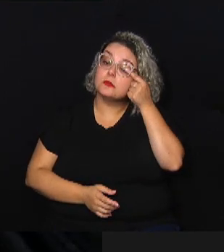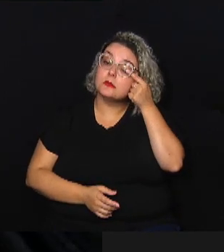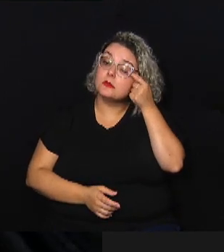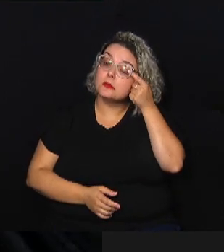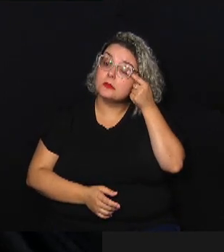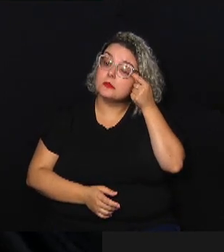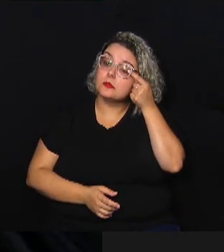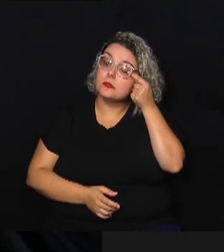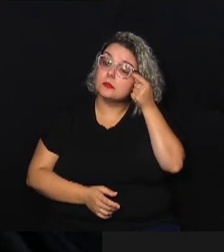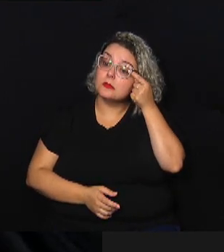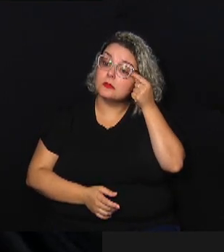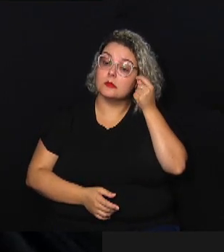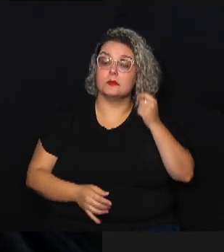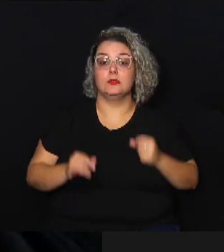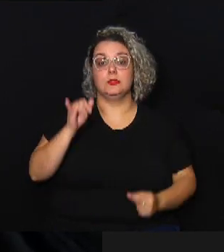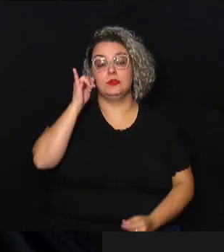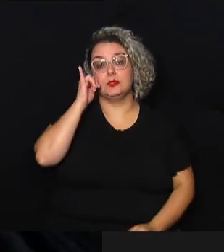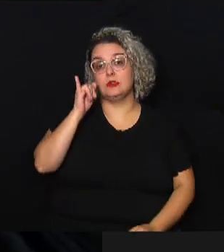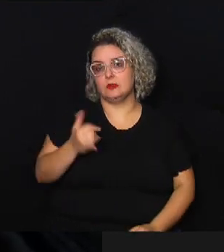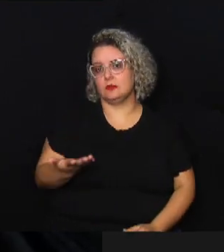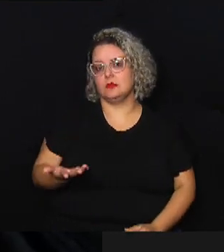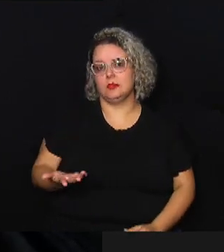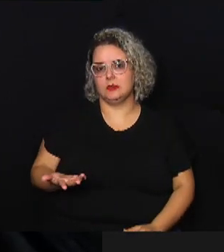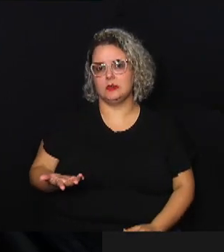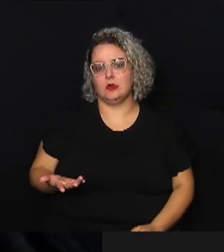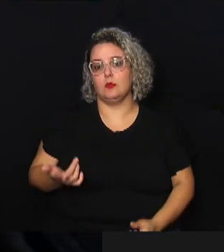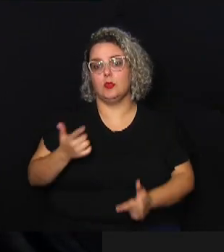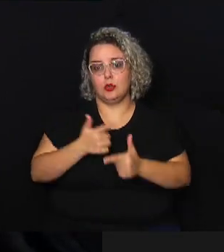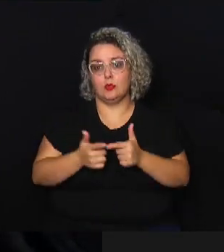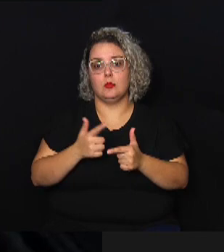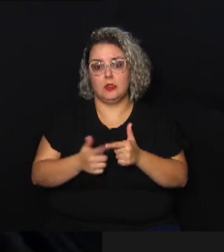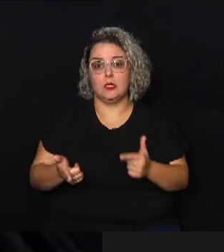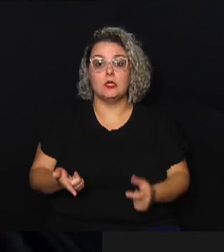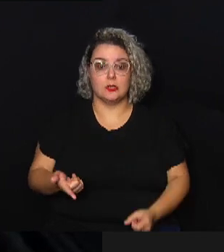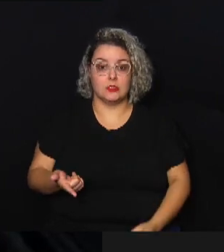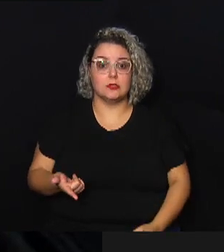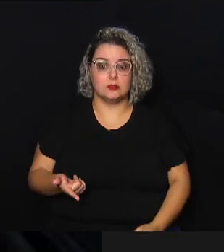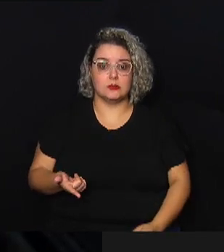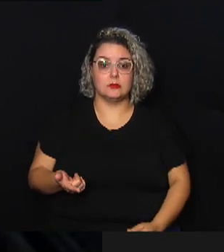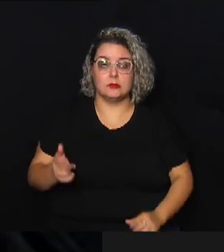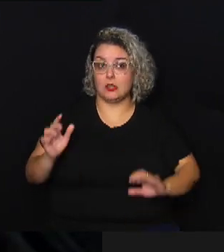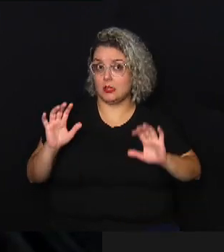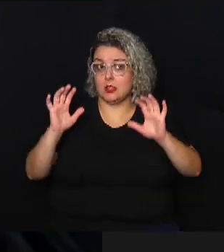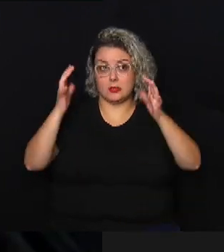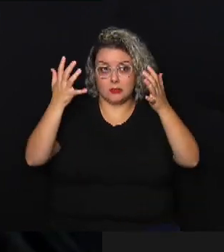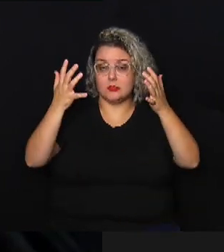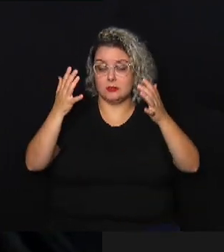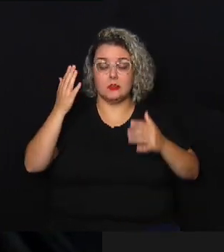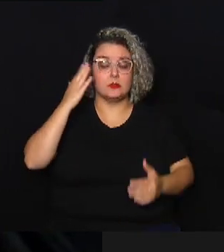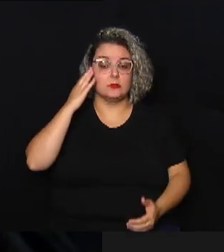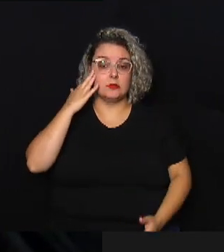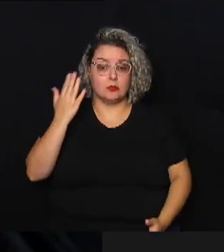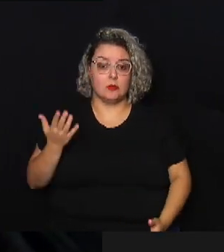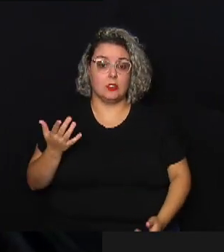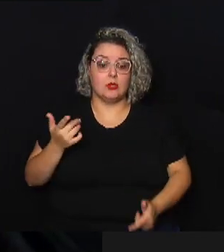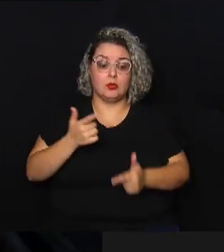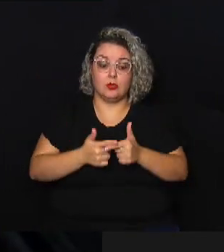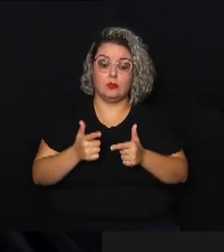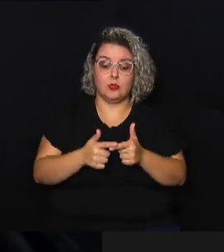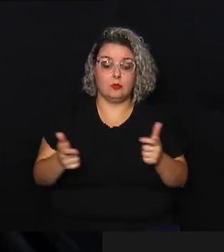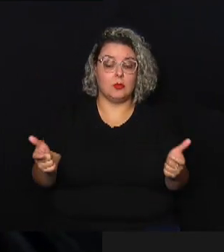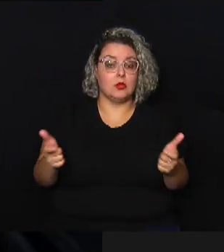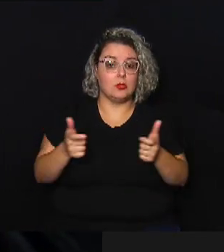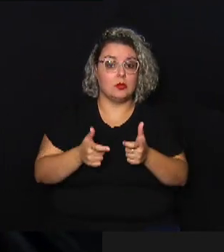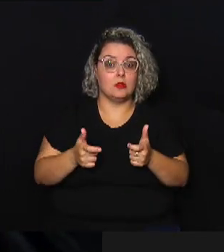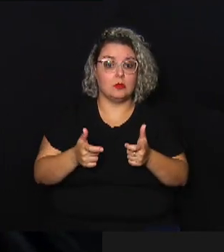prevenir esses alertas prevenir esses eventos mitigar pelo menos a perda